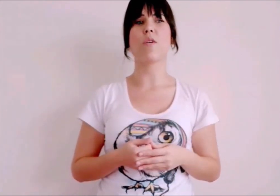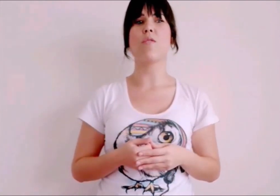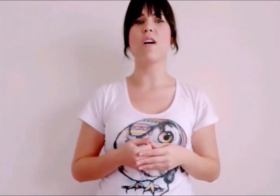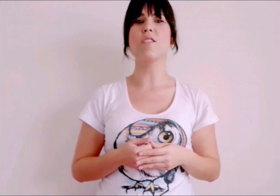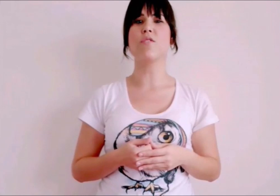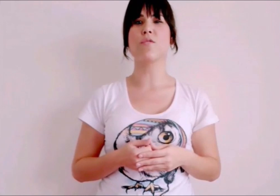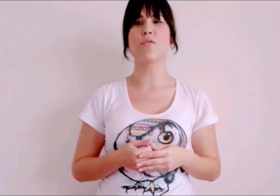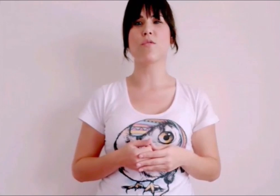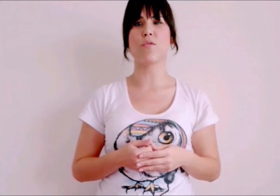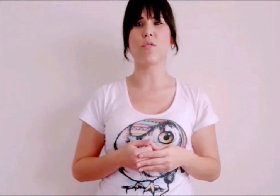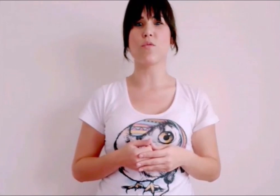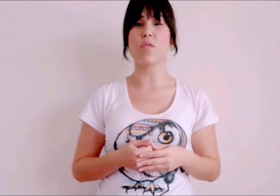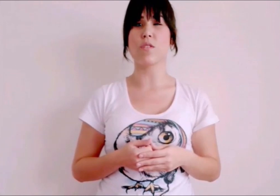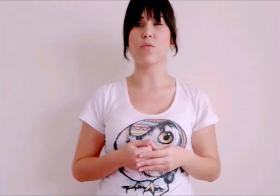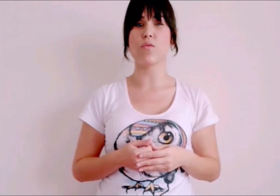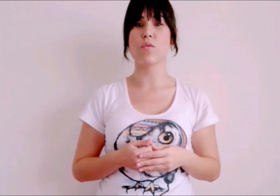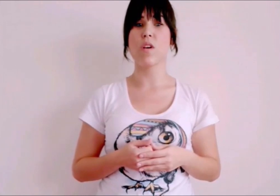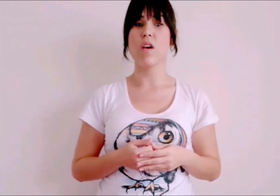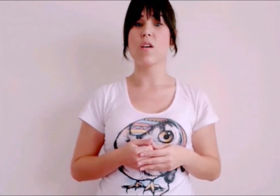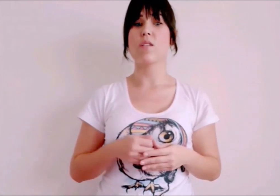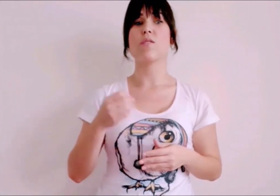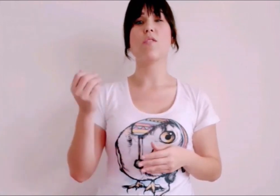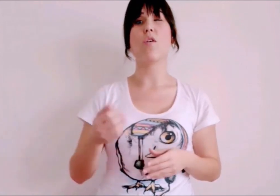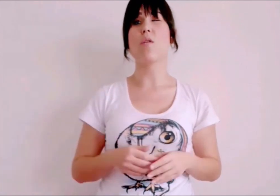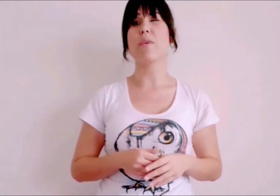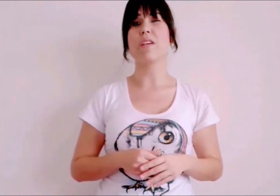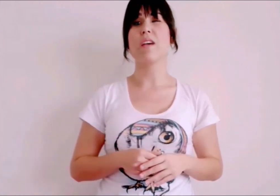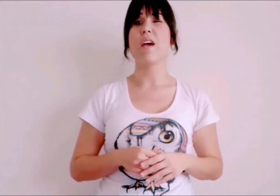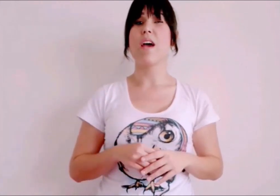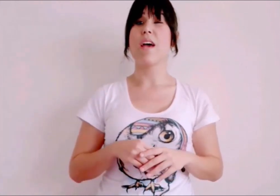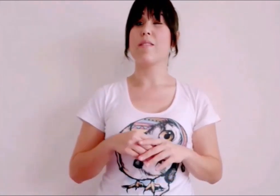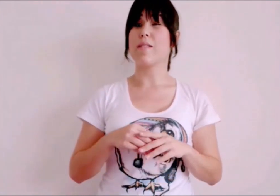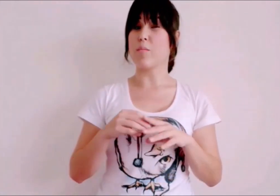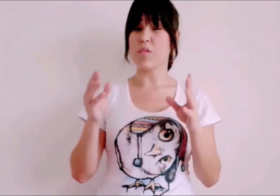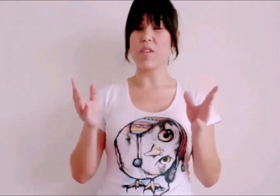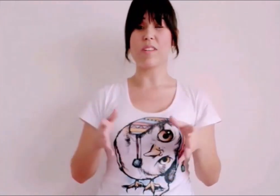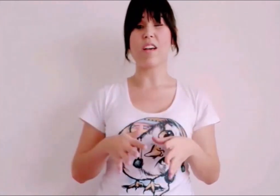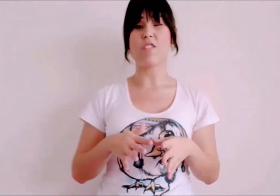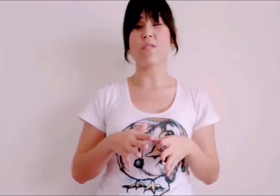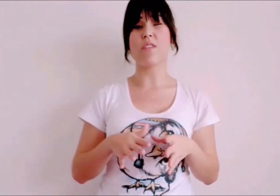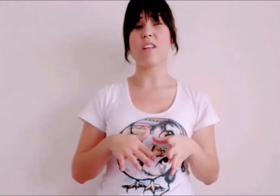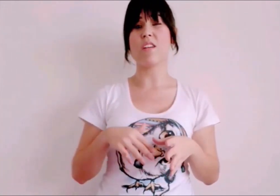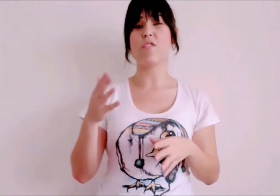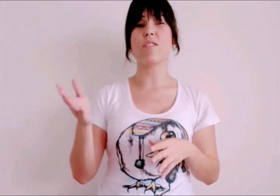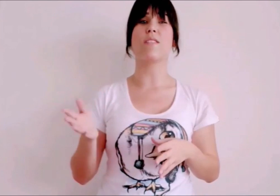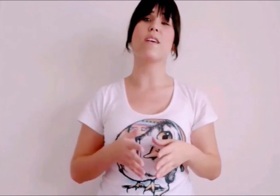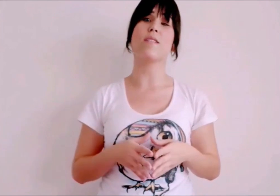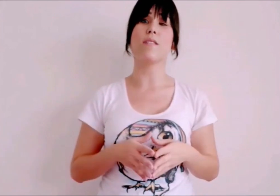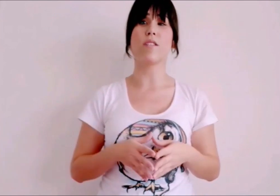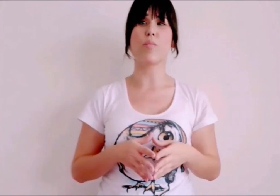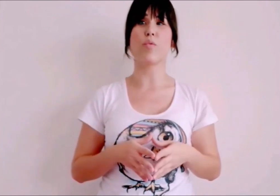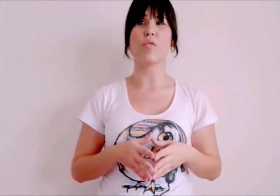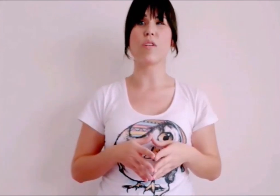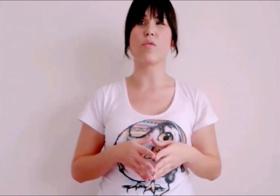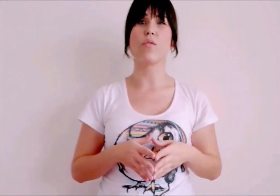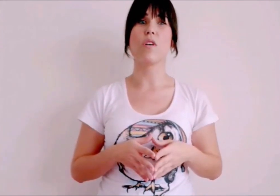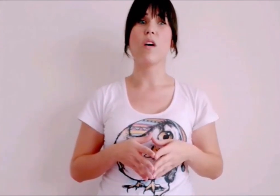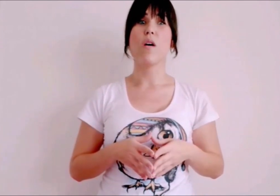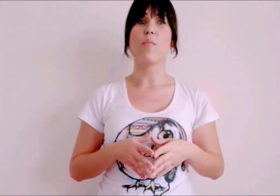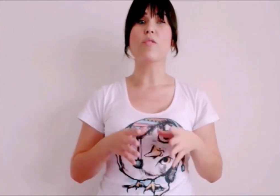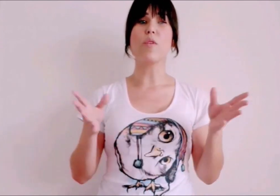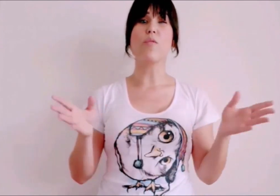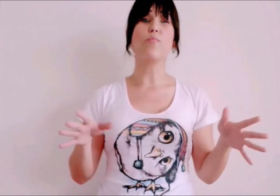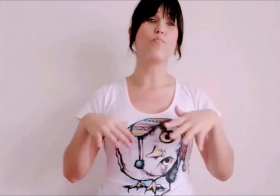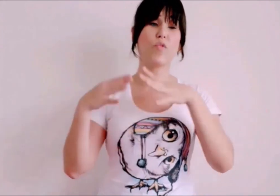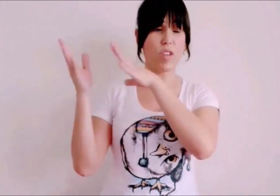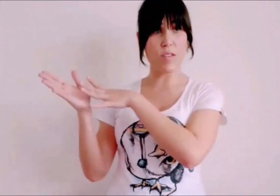violência sexual antes dos 18 anos, se homem, essa porcentagem vai variar de 16% a 30%.